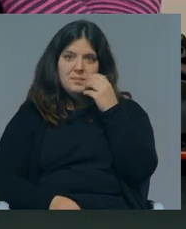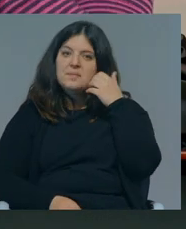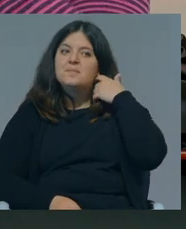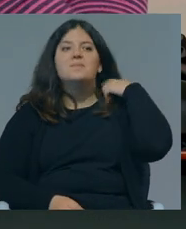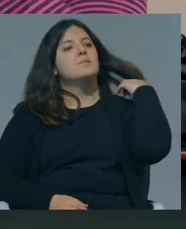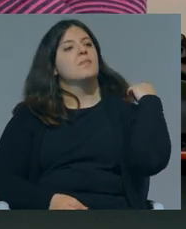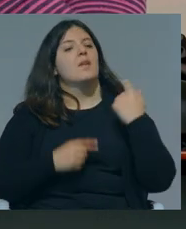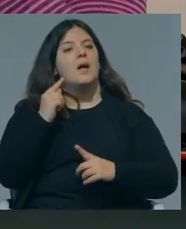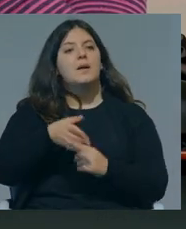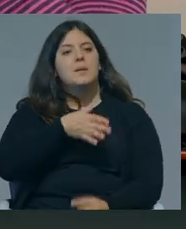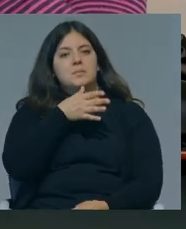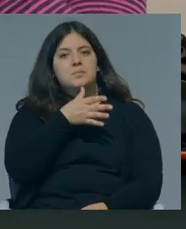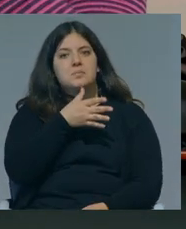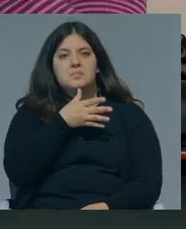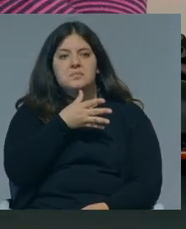Há alguma intervenção?